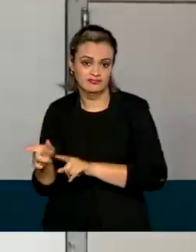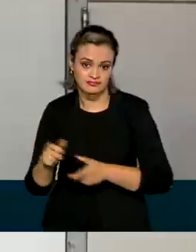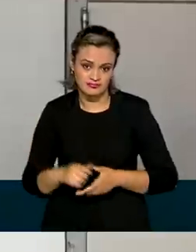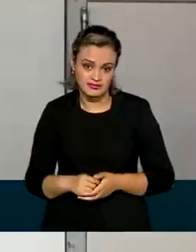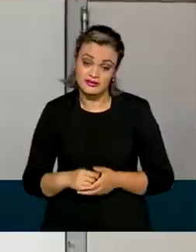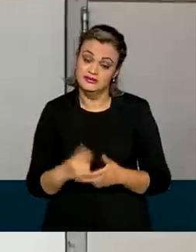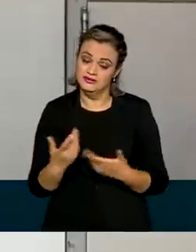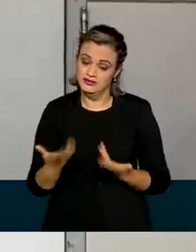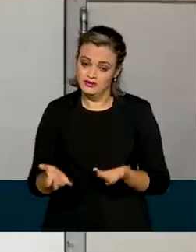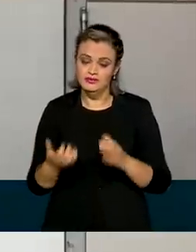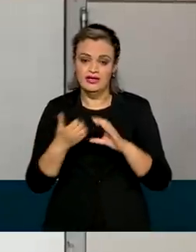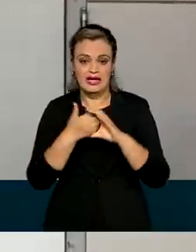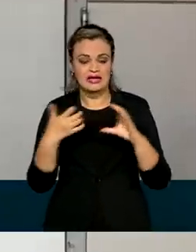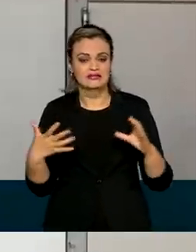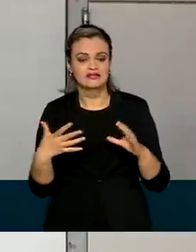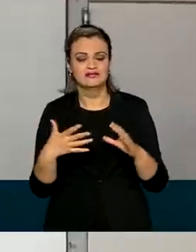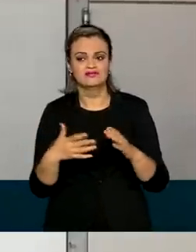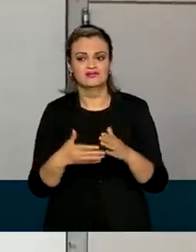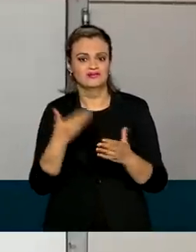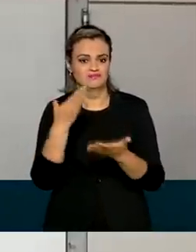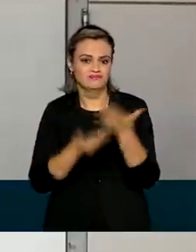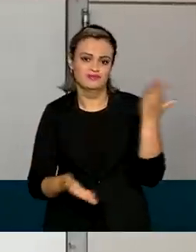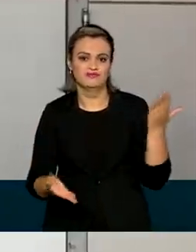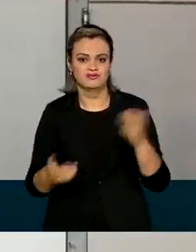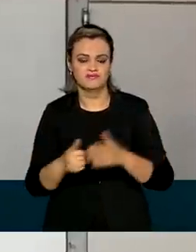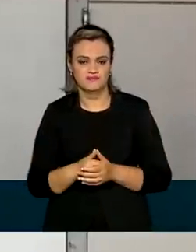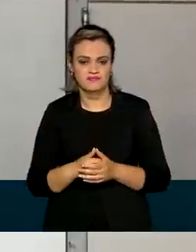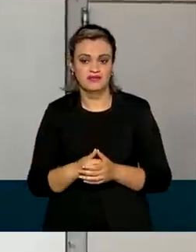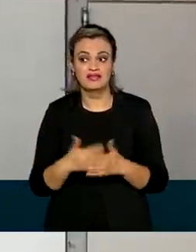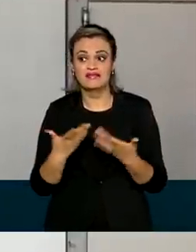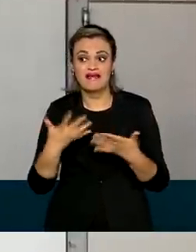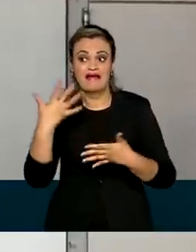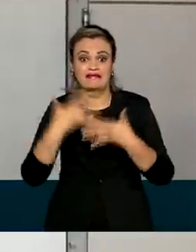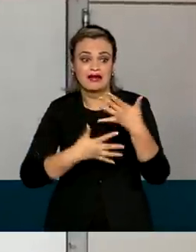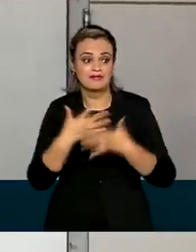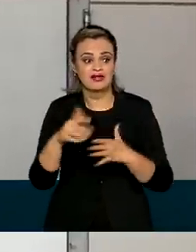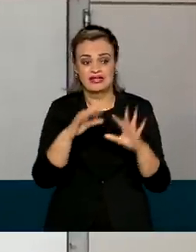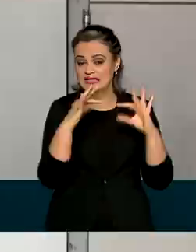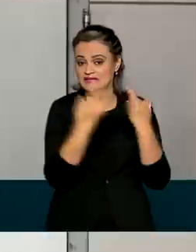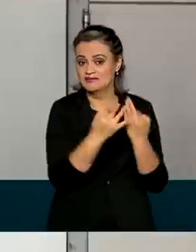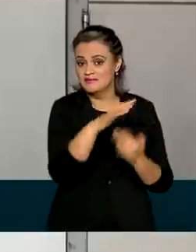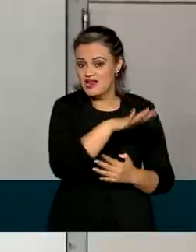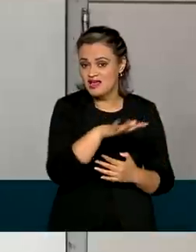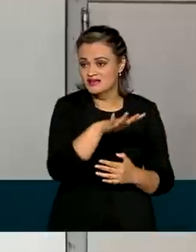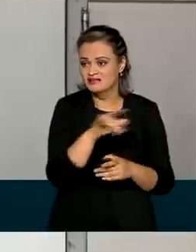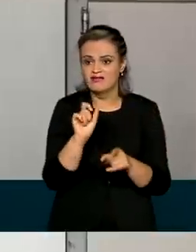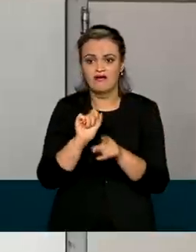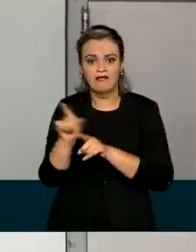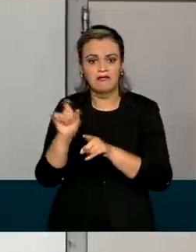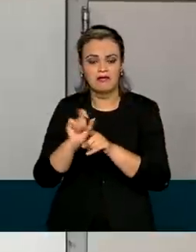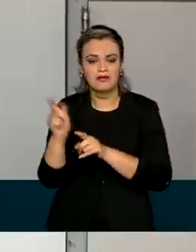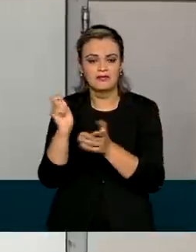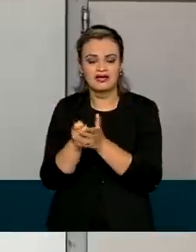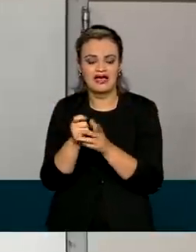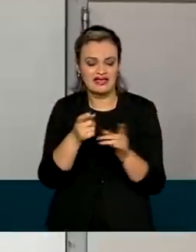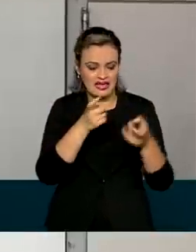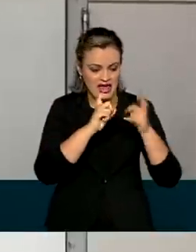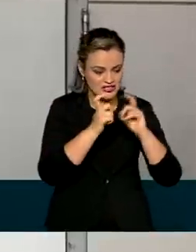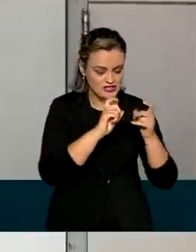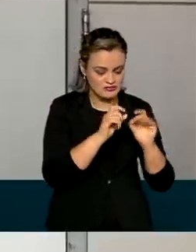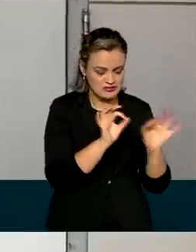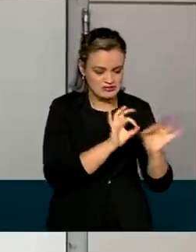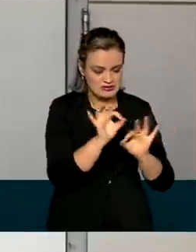Isso é caracterizado como ônus excessivo e impede que essas famílias façam uma administração